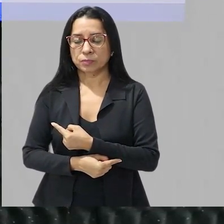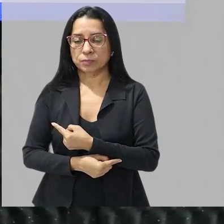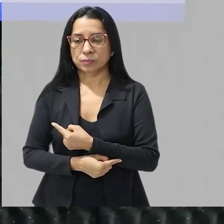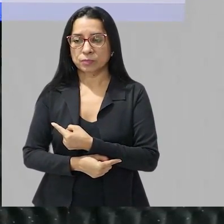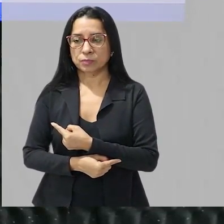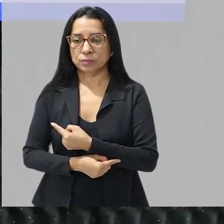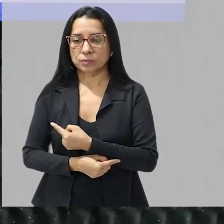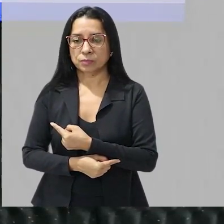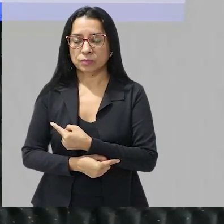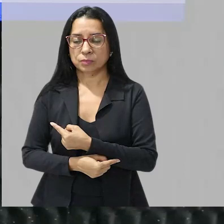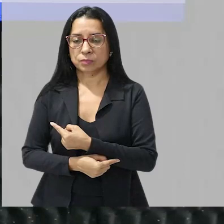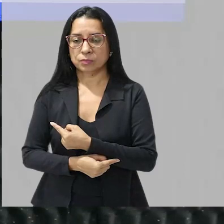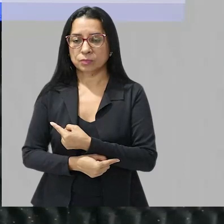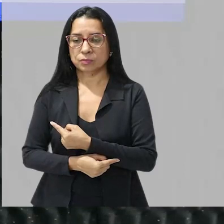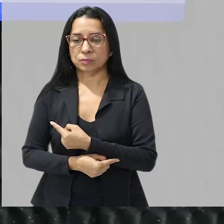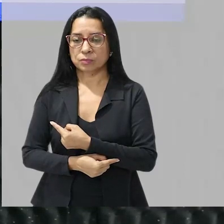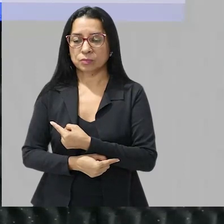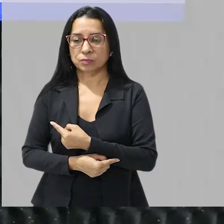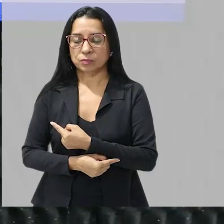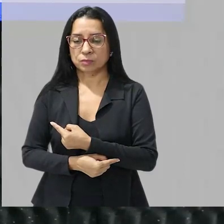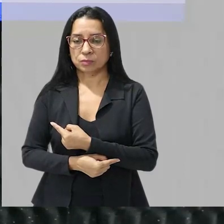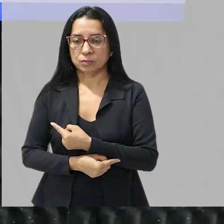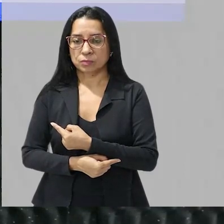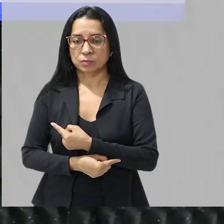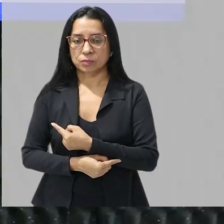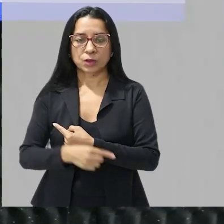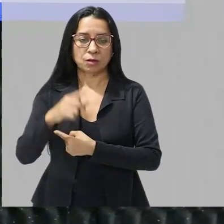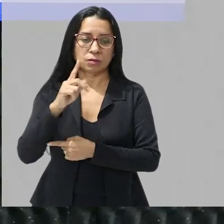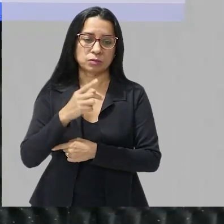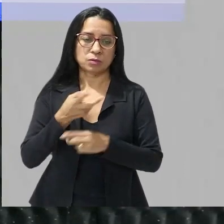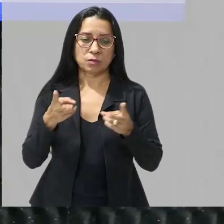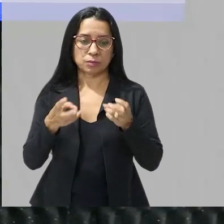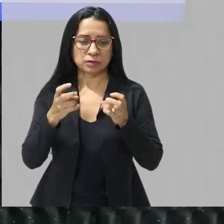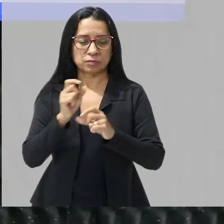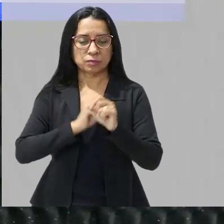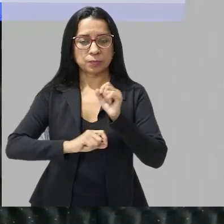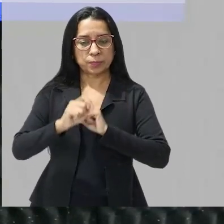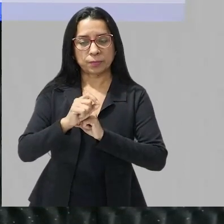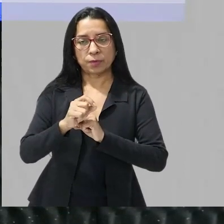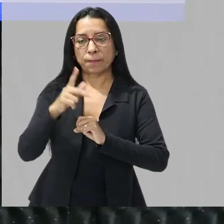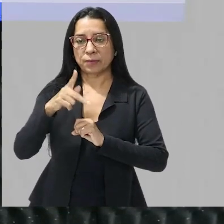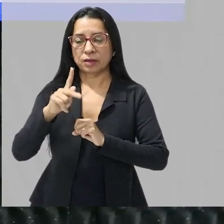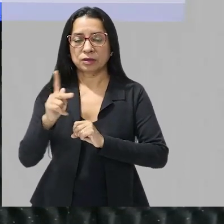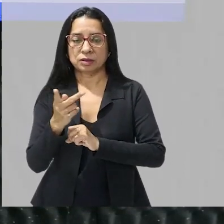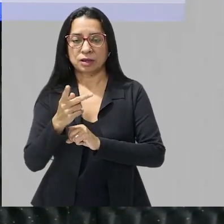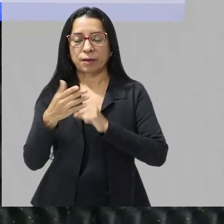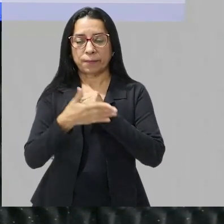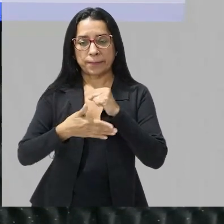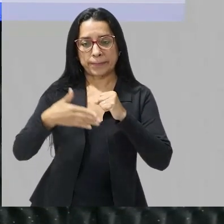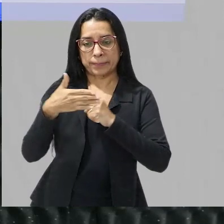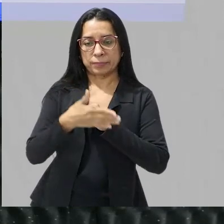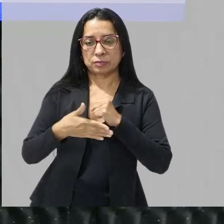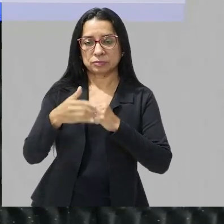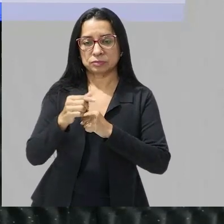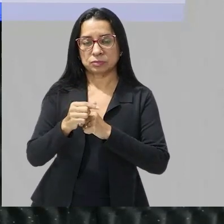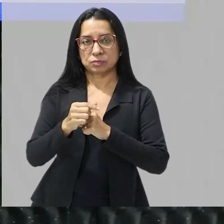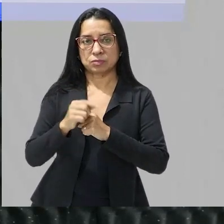pela enzima porque vamos observar o seguinte um pH básico tá ou seja um pH